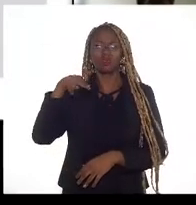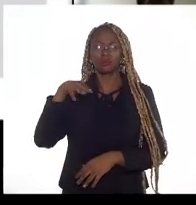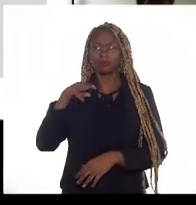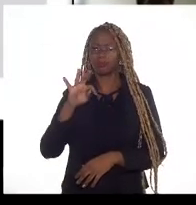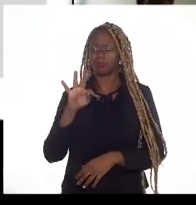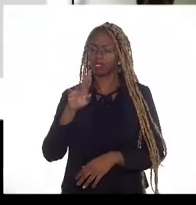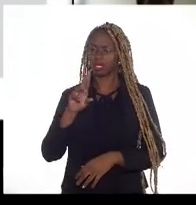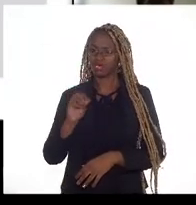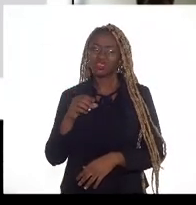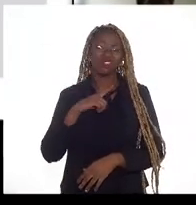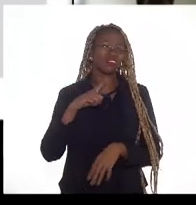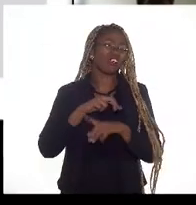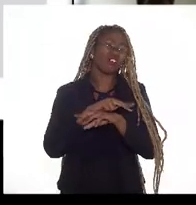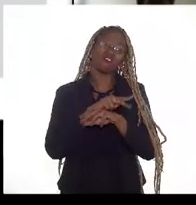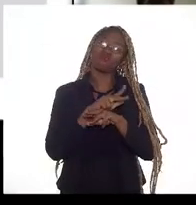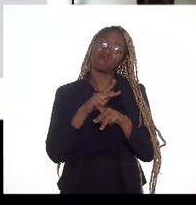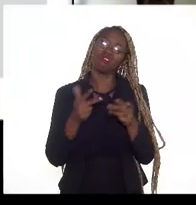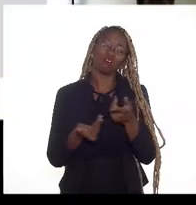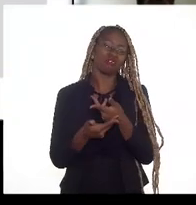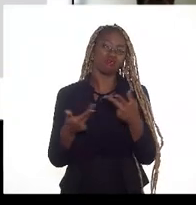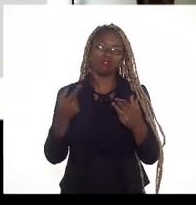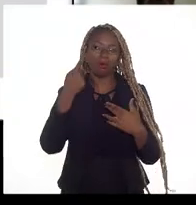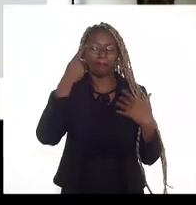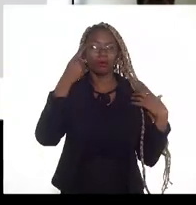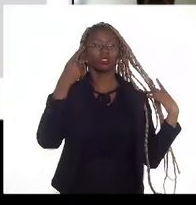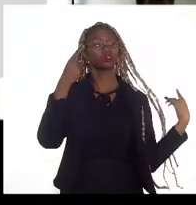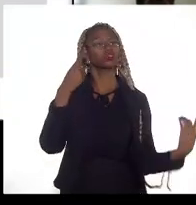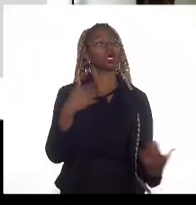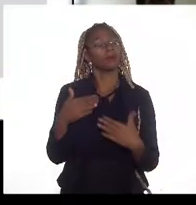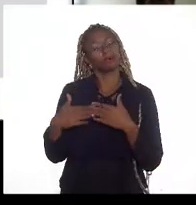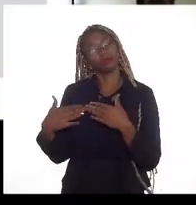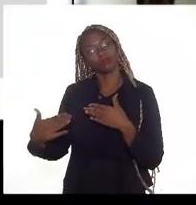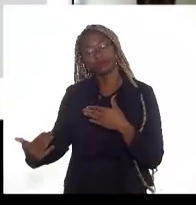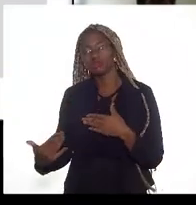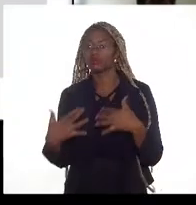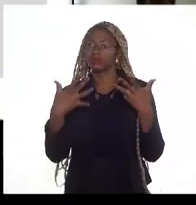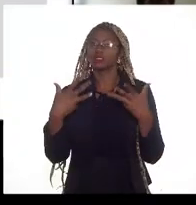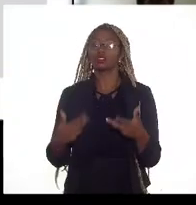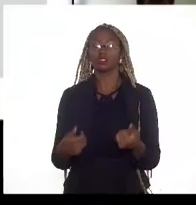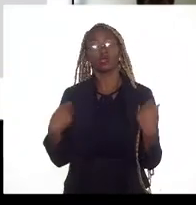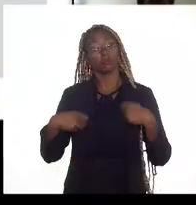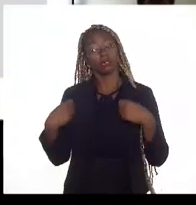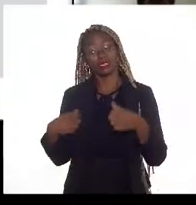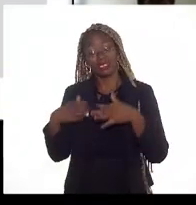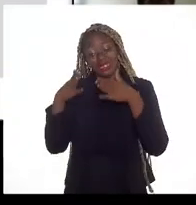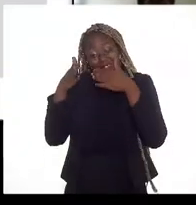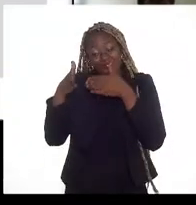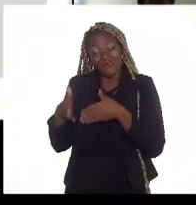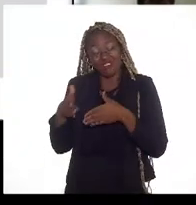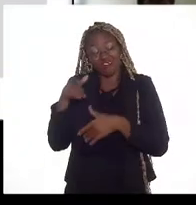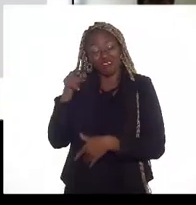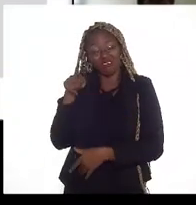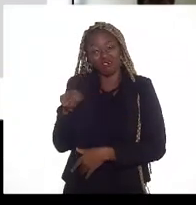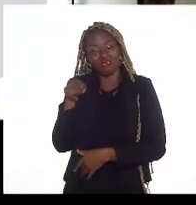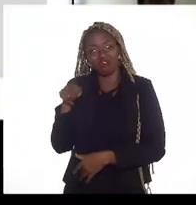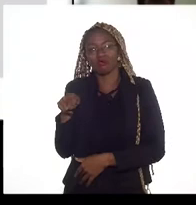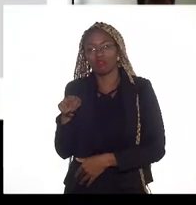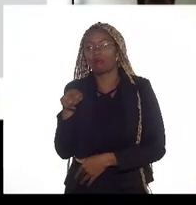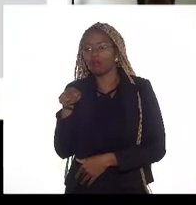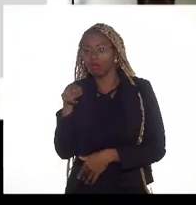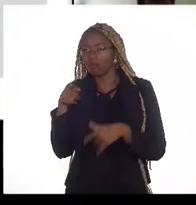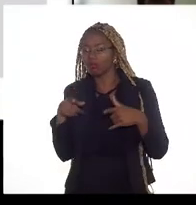série de procedimentos que tem que ser adotados e seguidos e homologados que